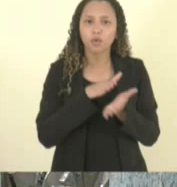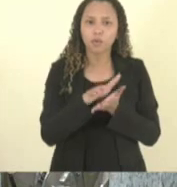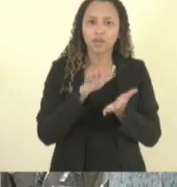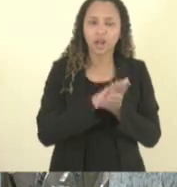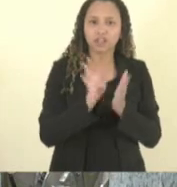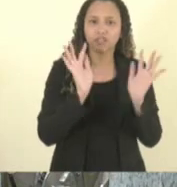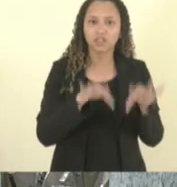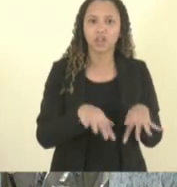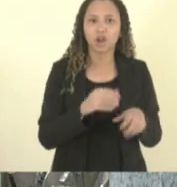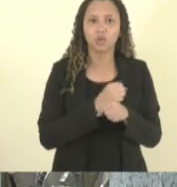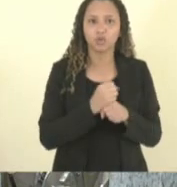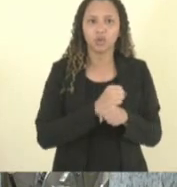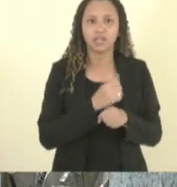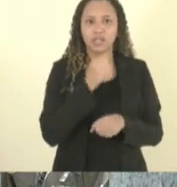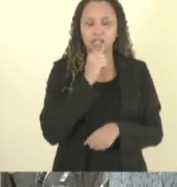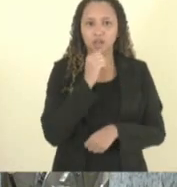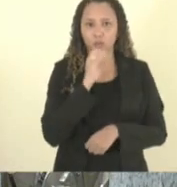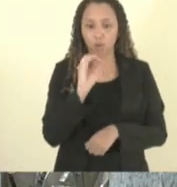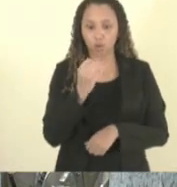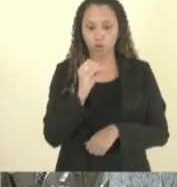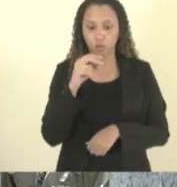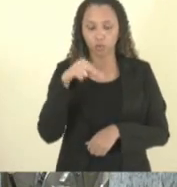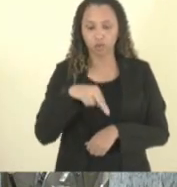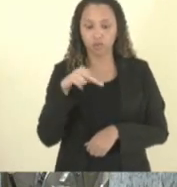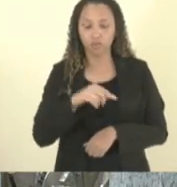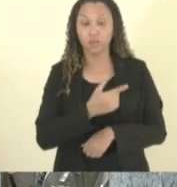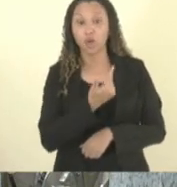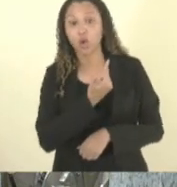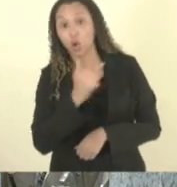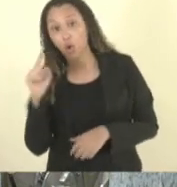outubro e novembro e outra pergunta